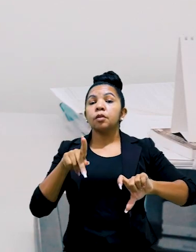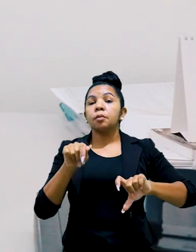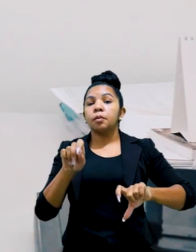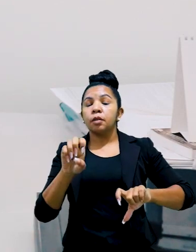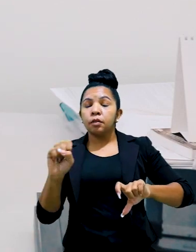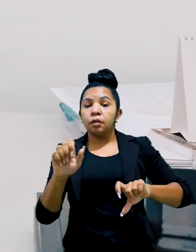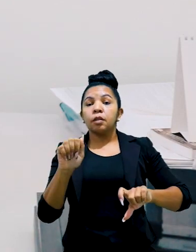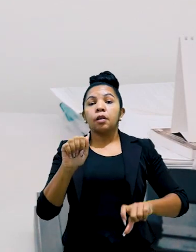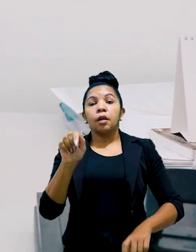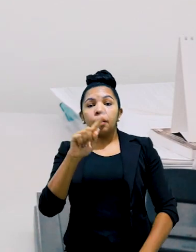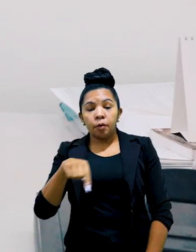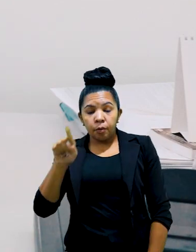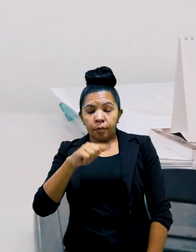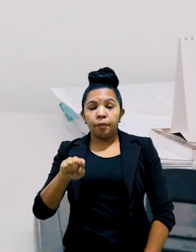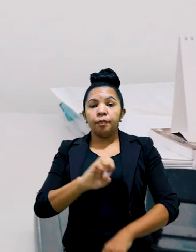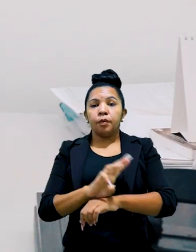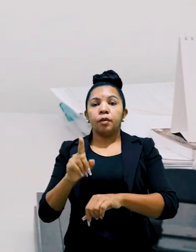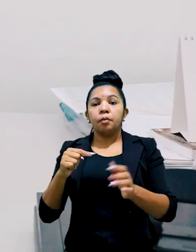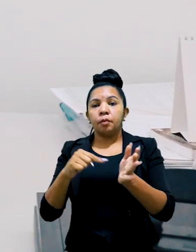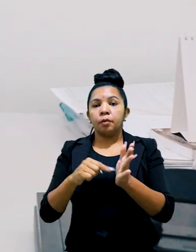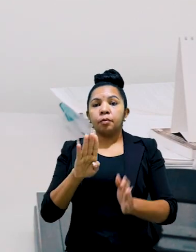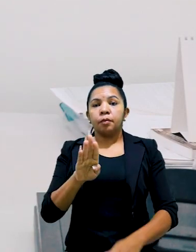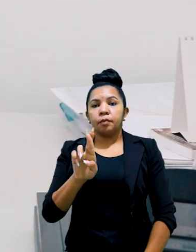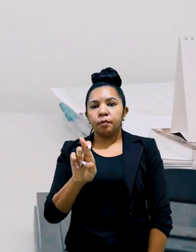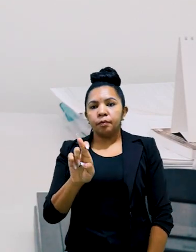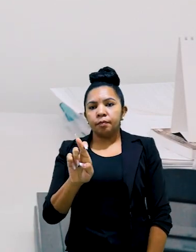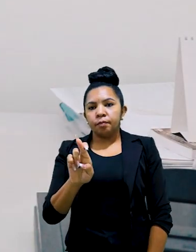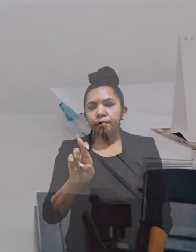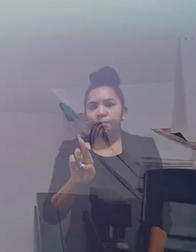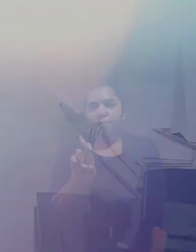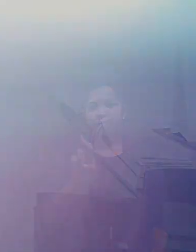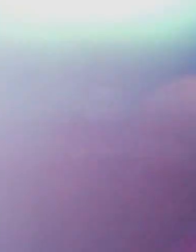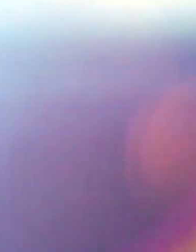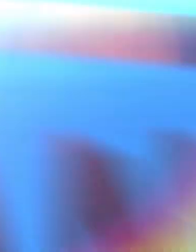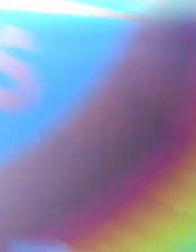do endereço eletrônico. paz.uema.br